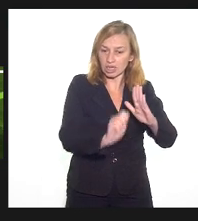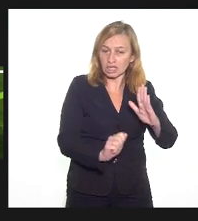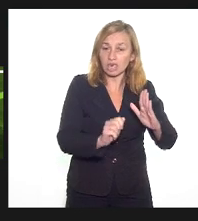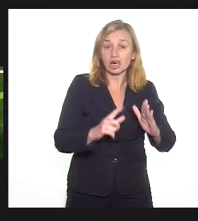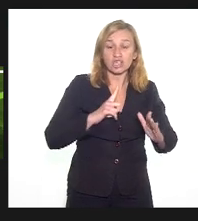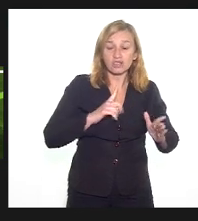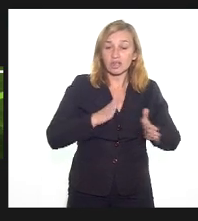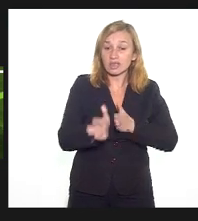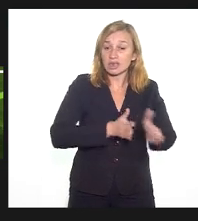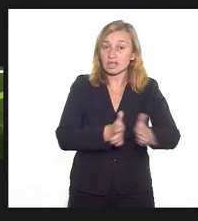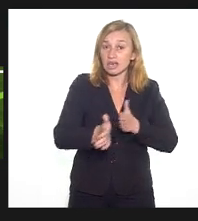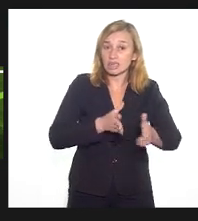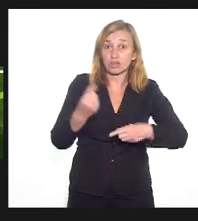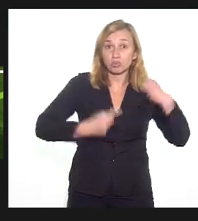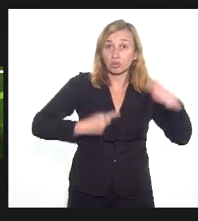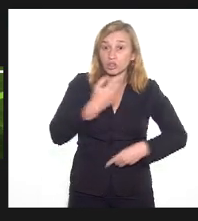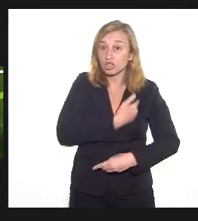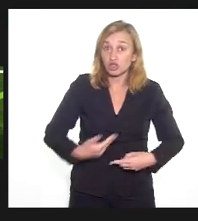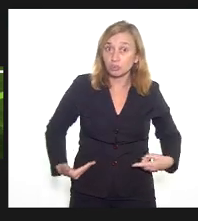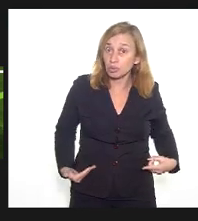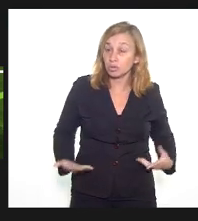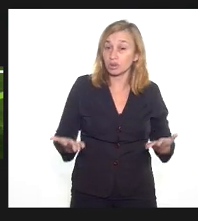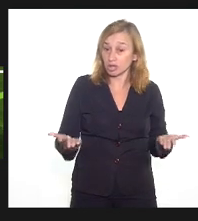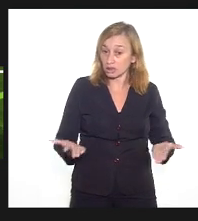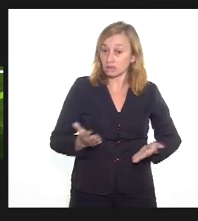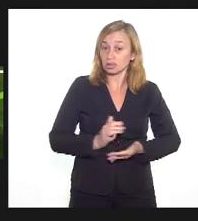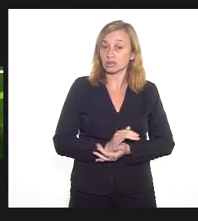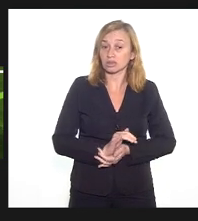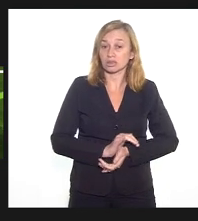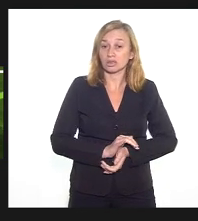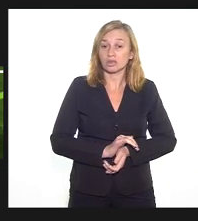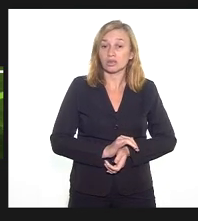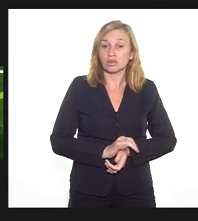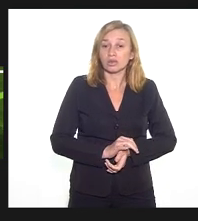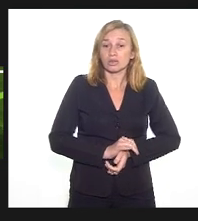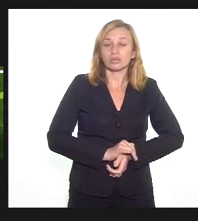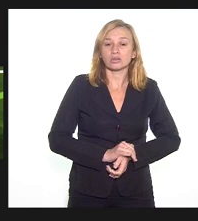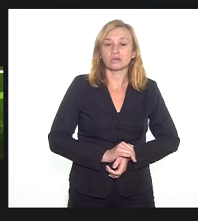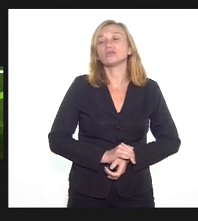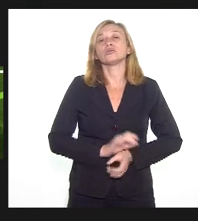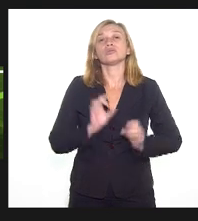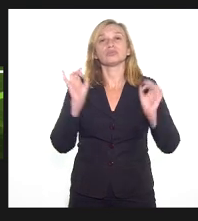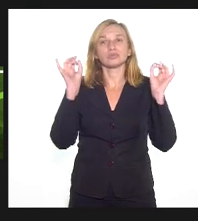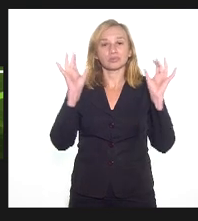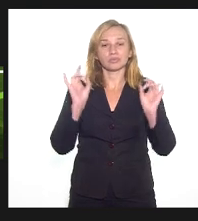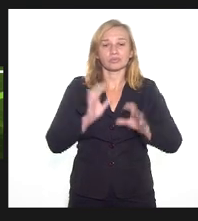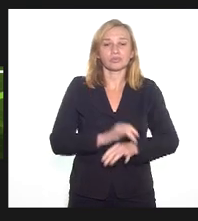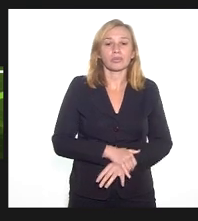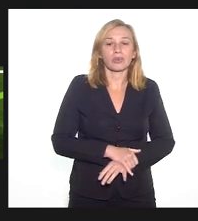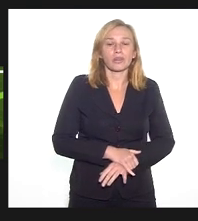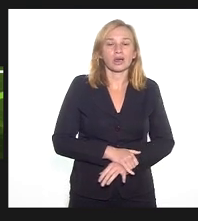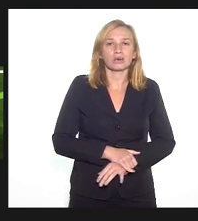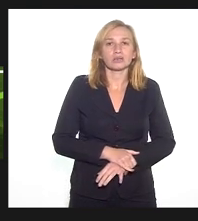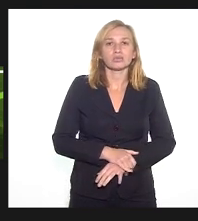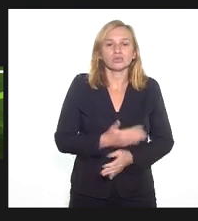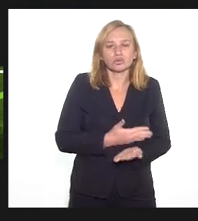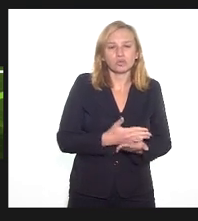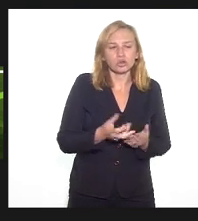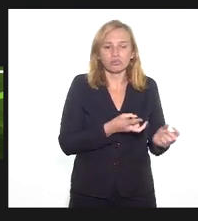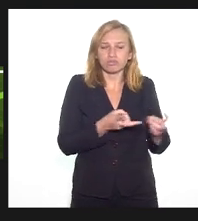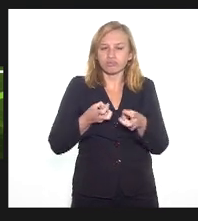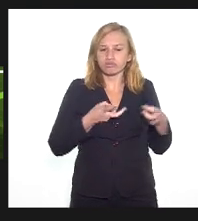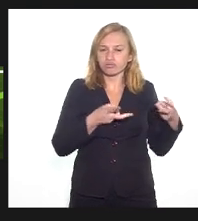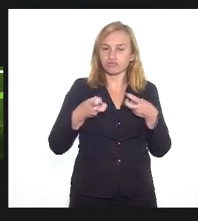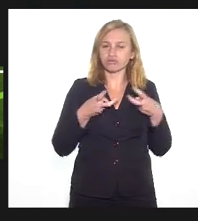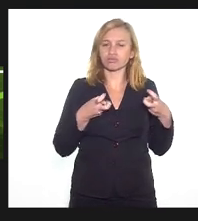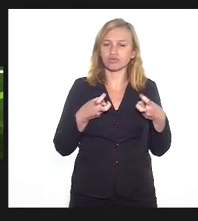às políticas públicas como pertencentes, como público pertencente, ou seja, como público específico. E a gente começou a identificar,